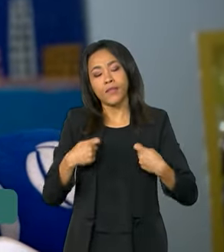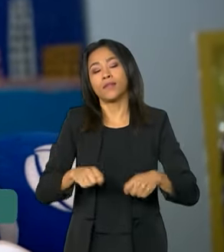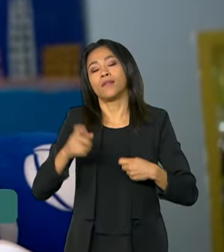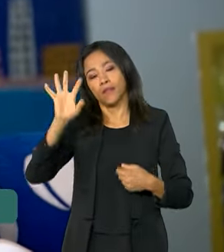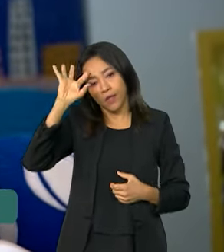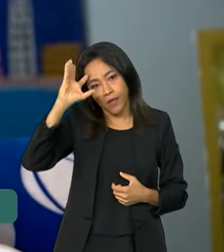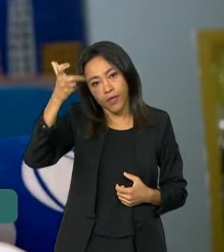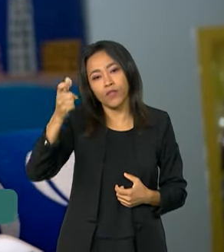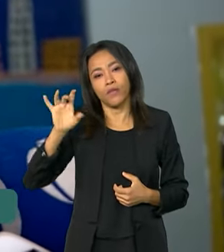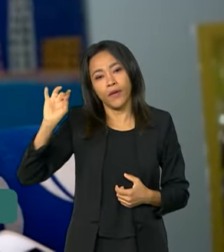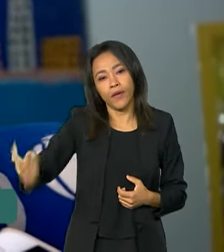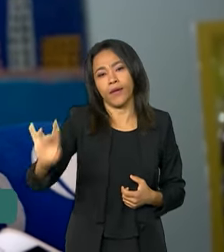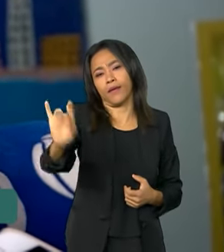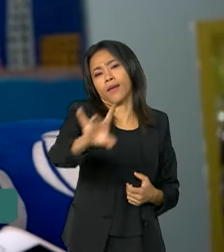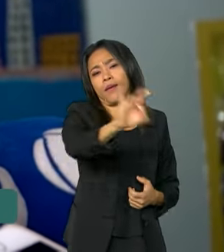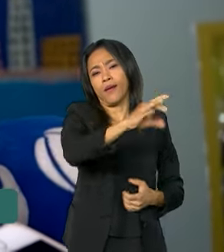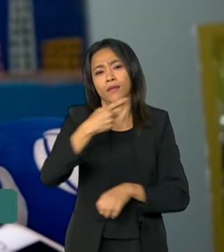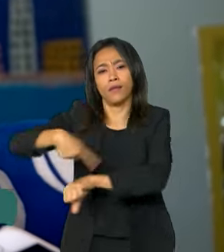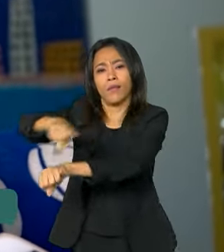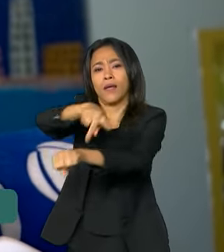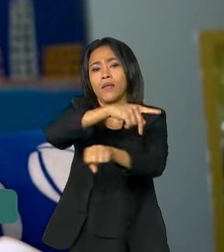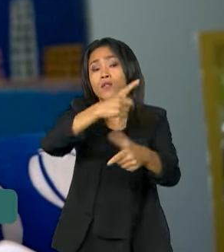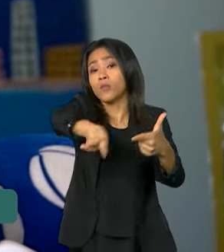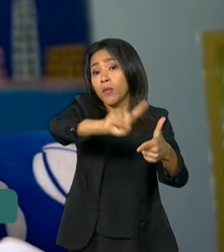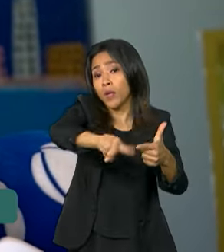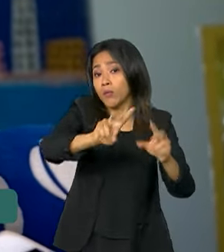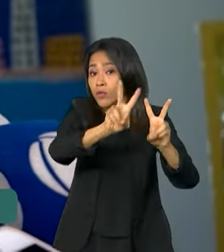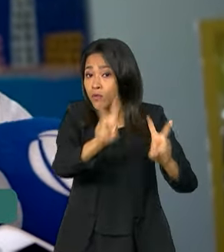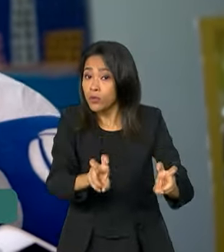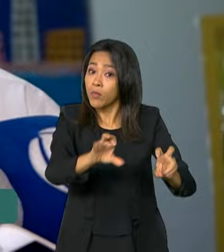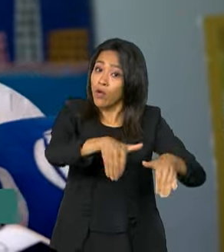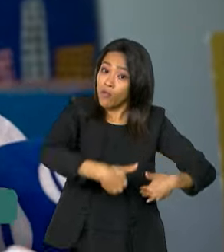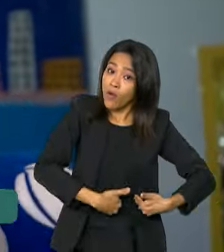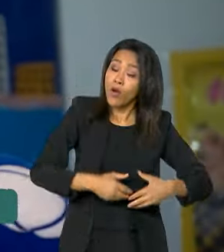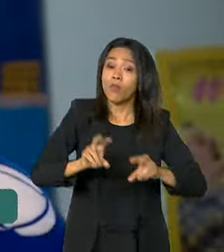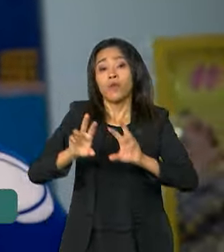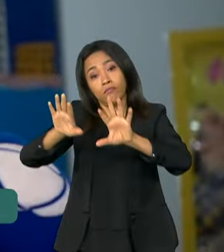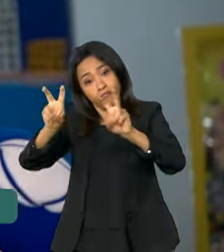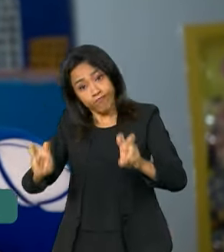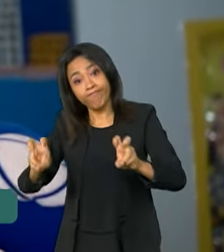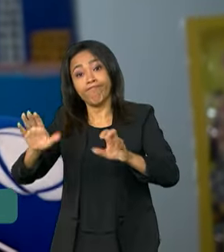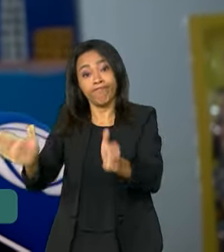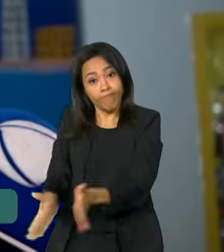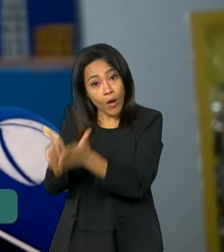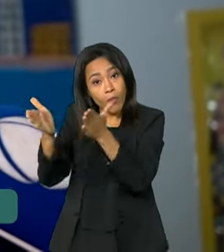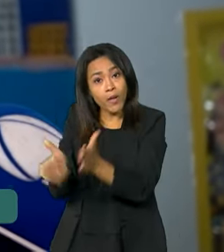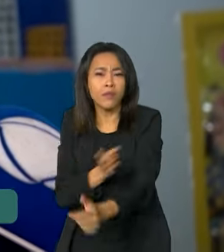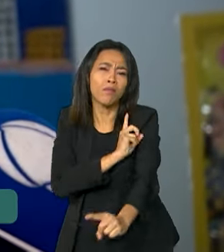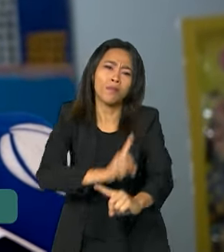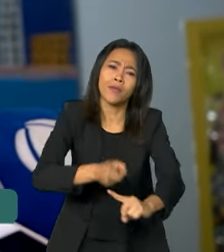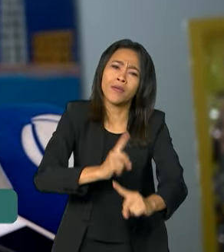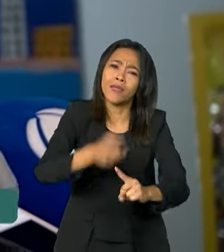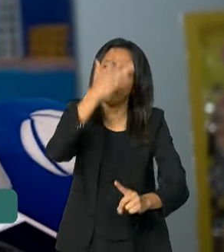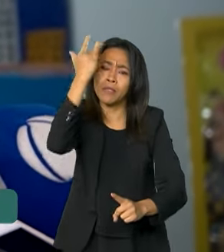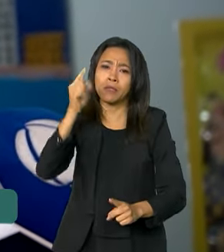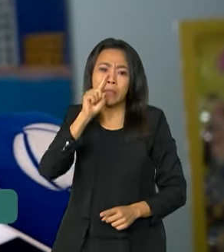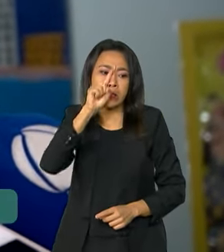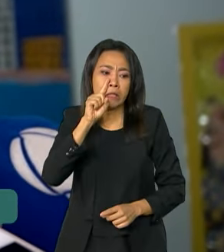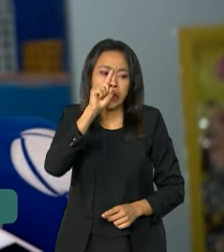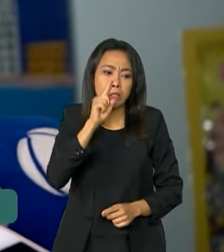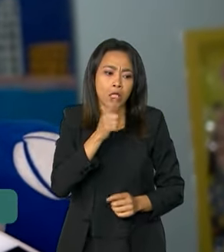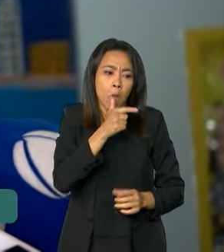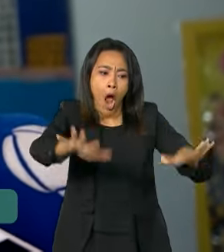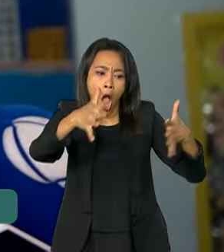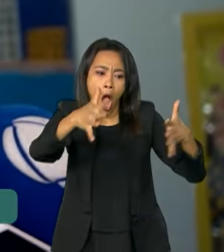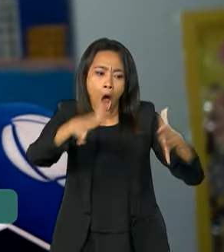cada país o problema que eles têm. O problema da fome e o problema da pobreza. Por que é que pessoas arriscam atravessar o